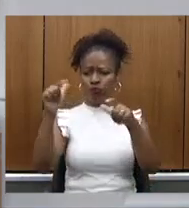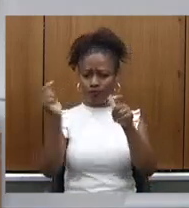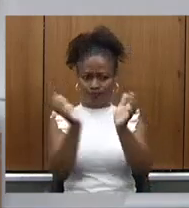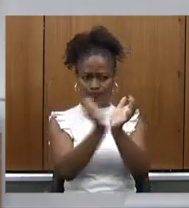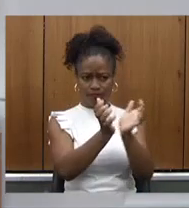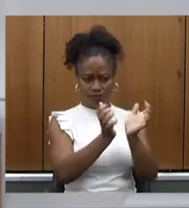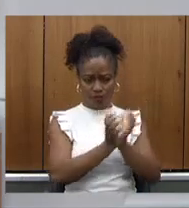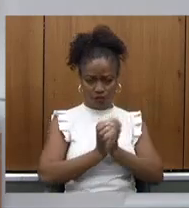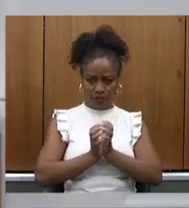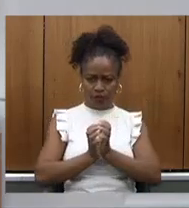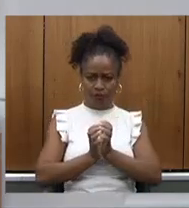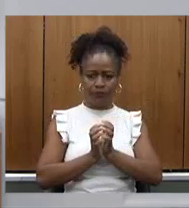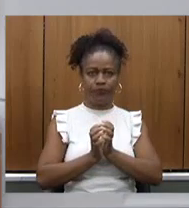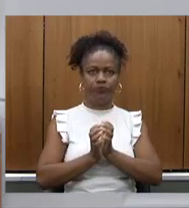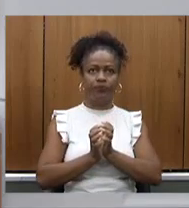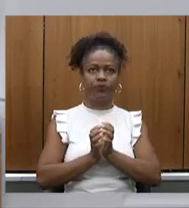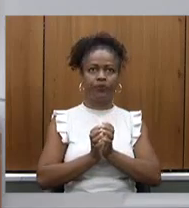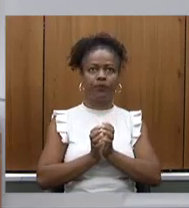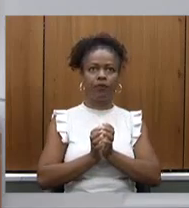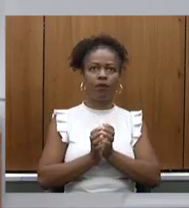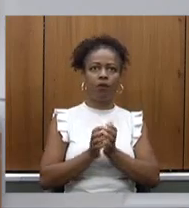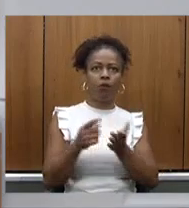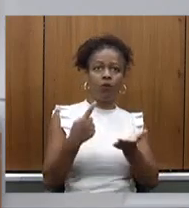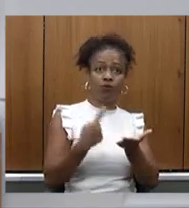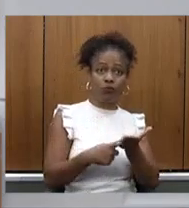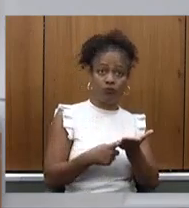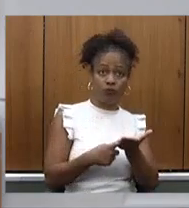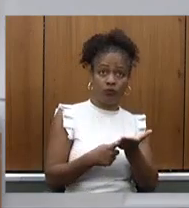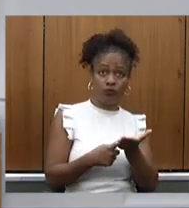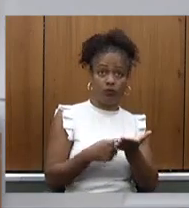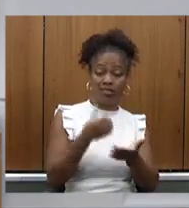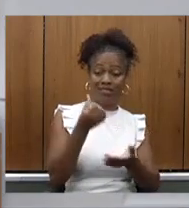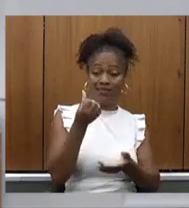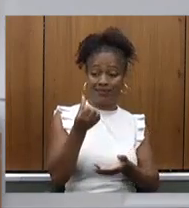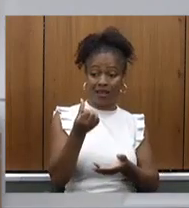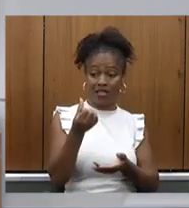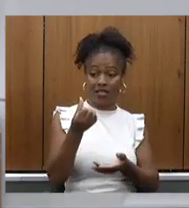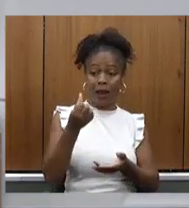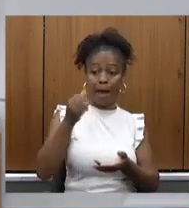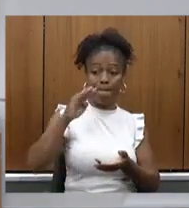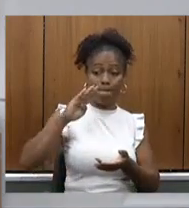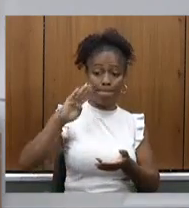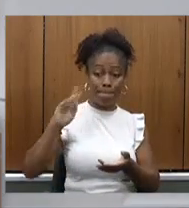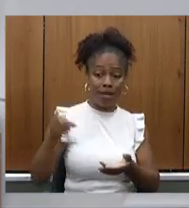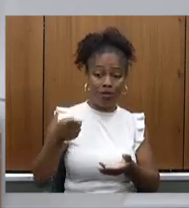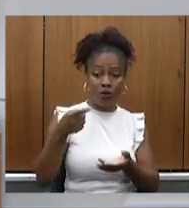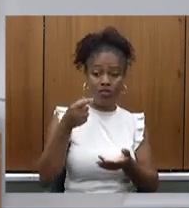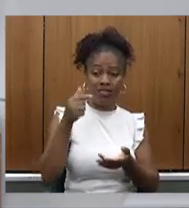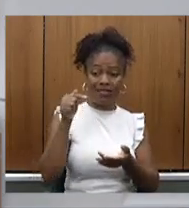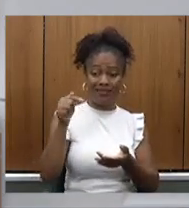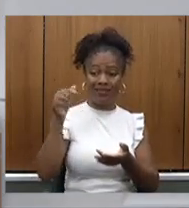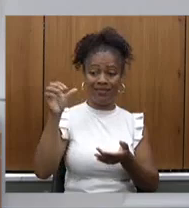um acordo de 6 bilhões 760 milhões